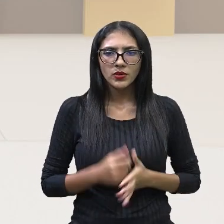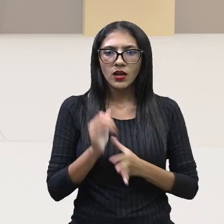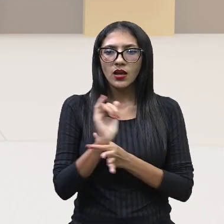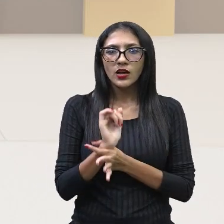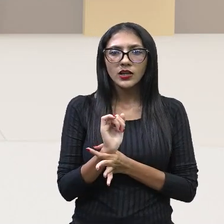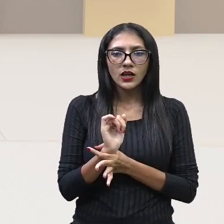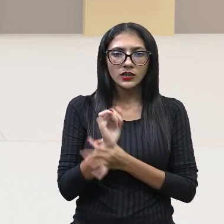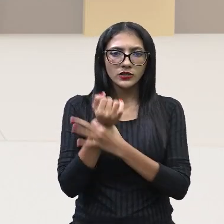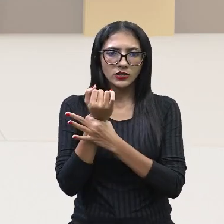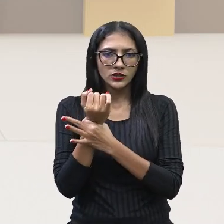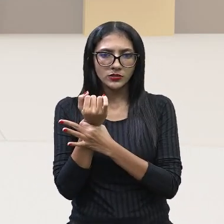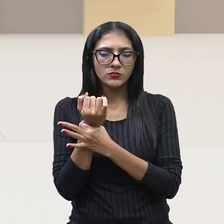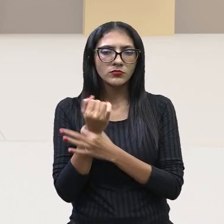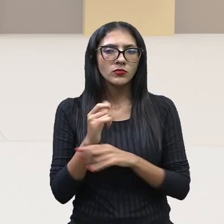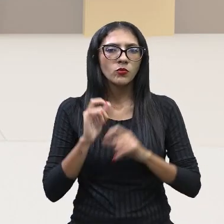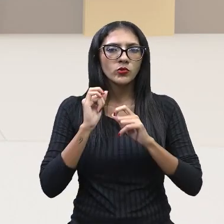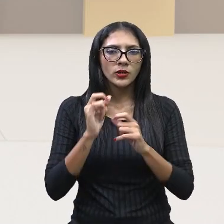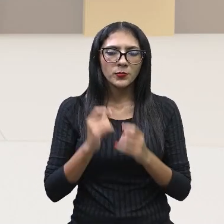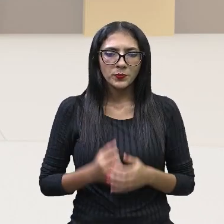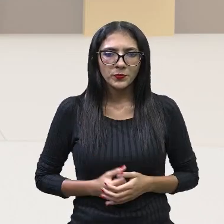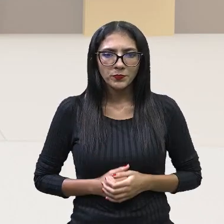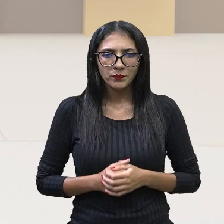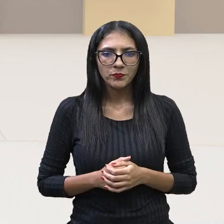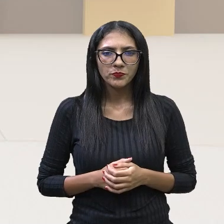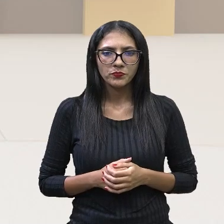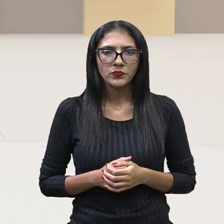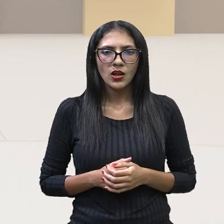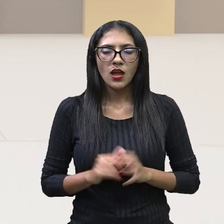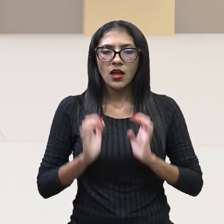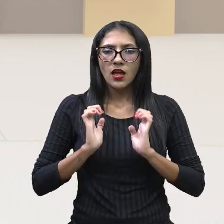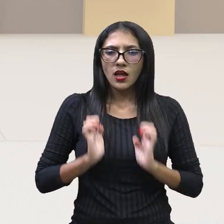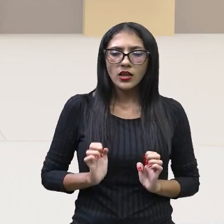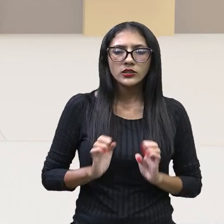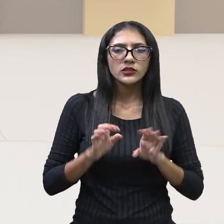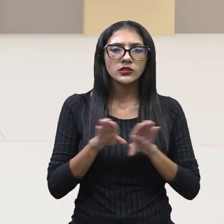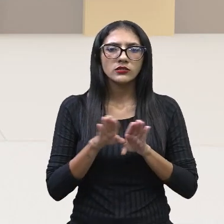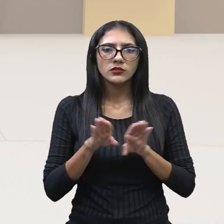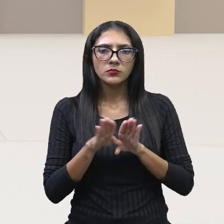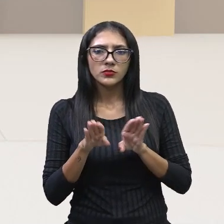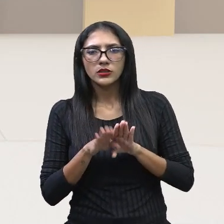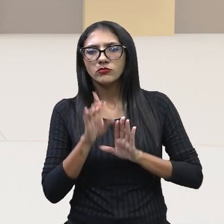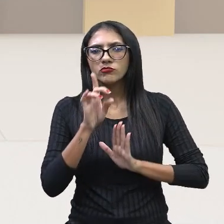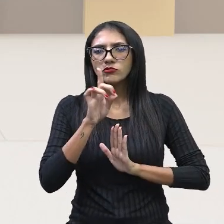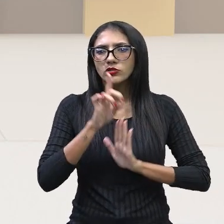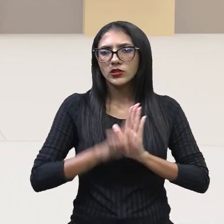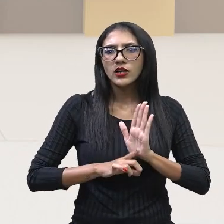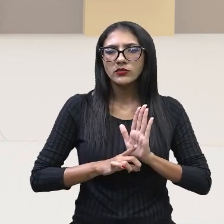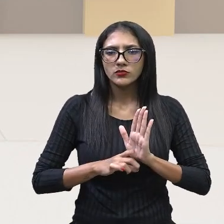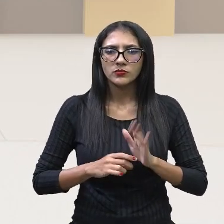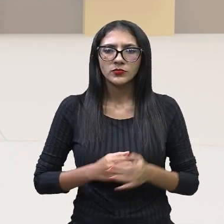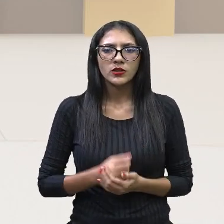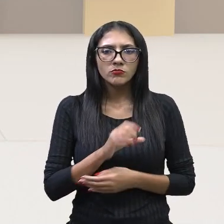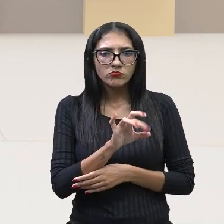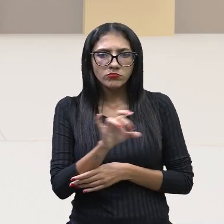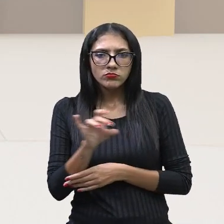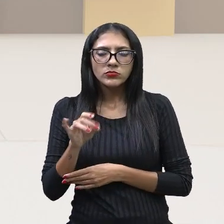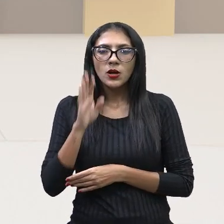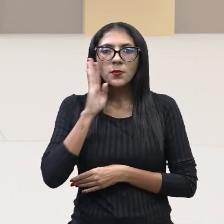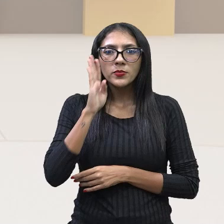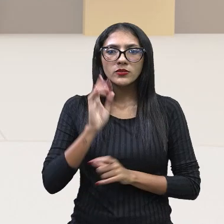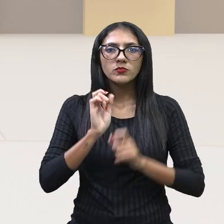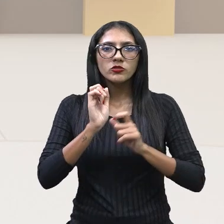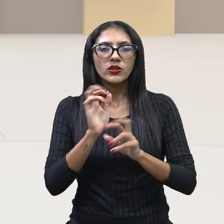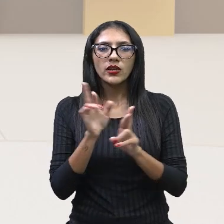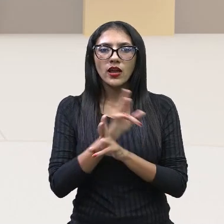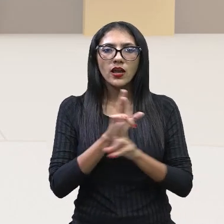Garantir a dignidade e a integridade da pessoa, especialmente frente ao